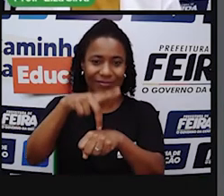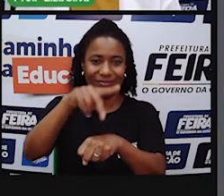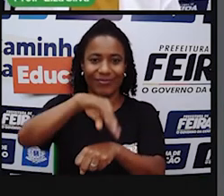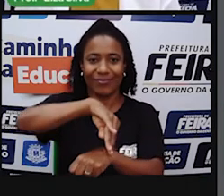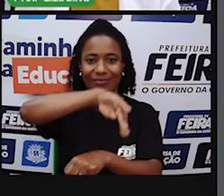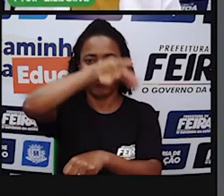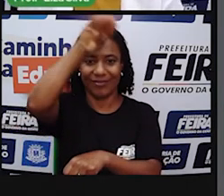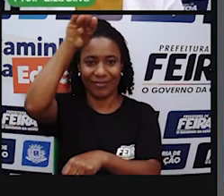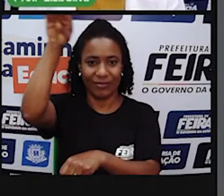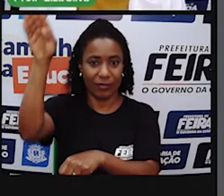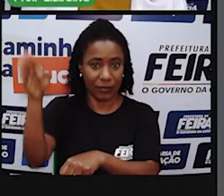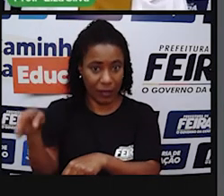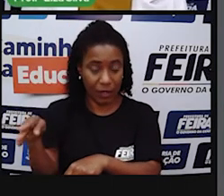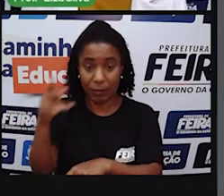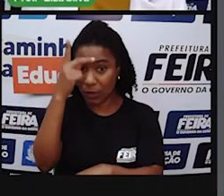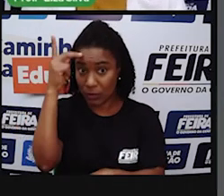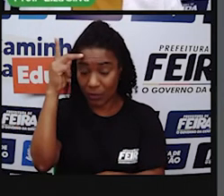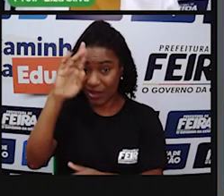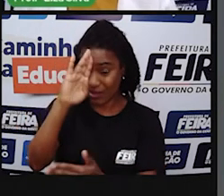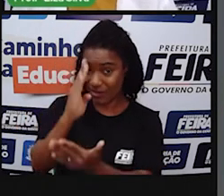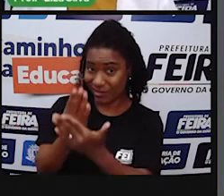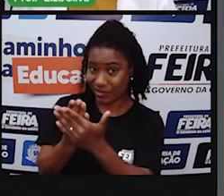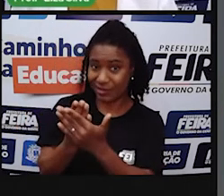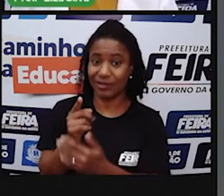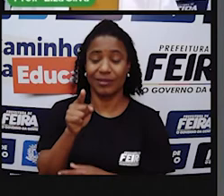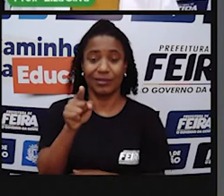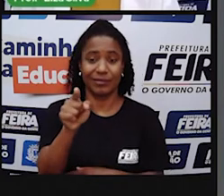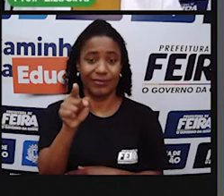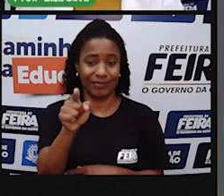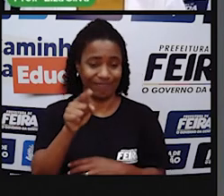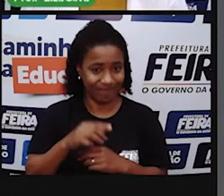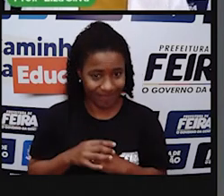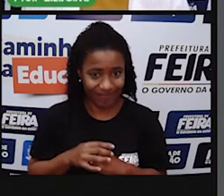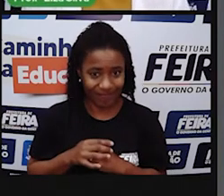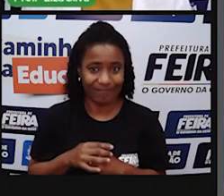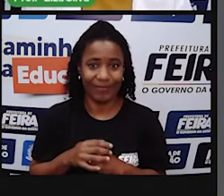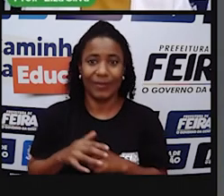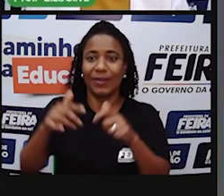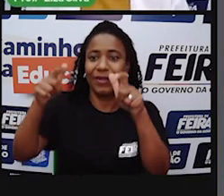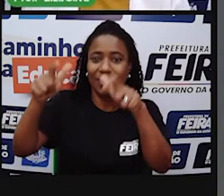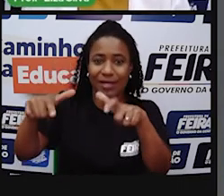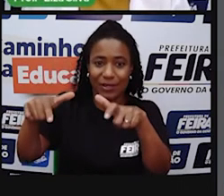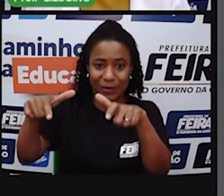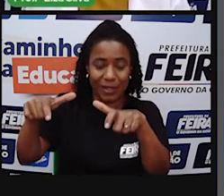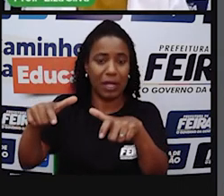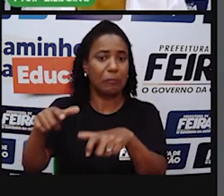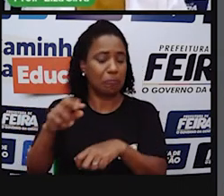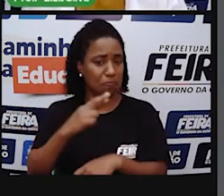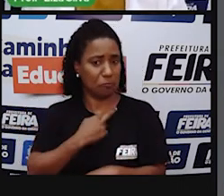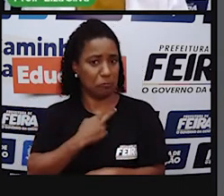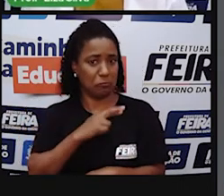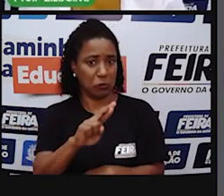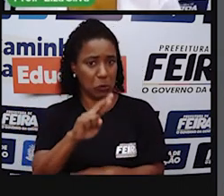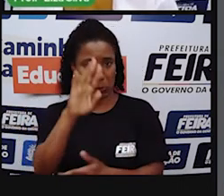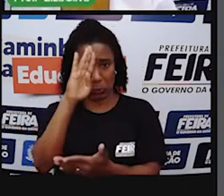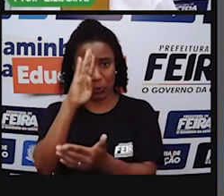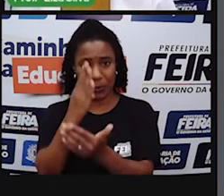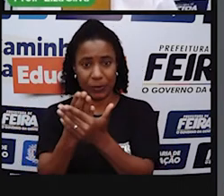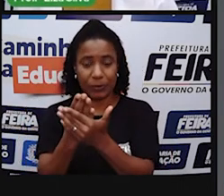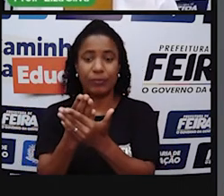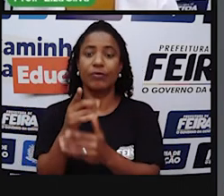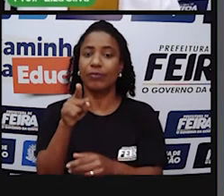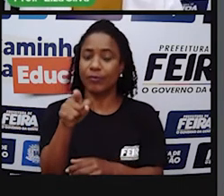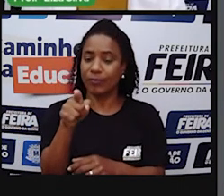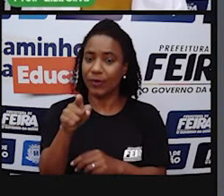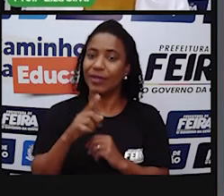algo Sobrenatural Que acontece Neste local Neste monumento Mas em se